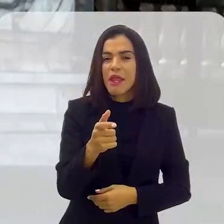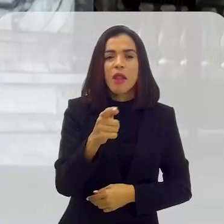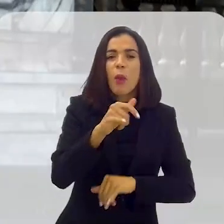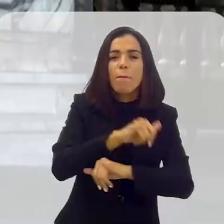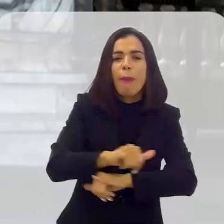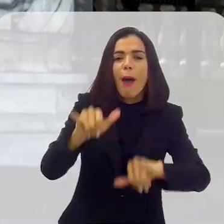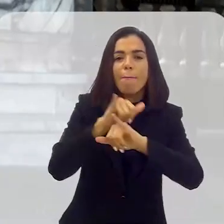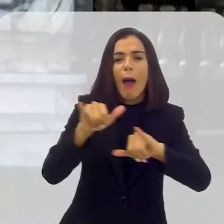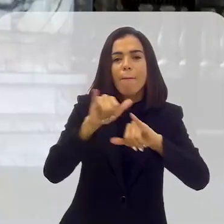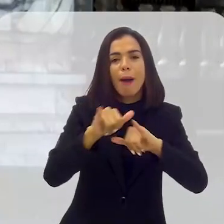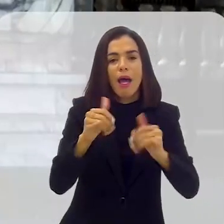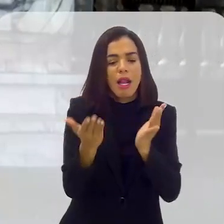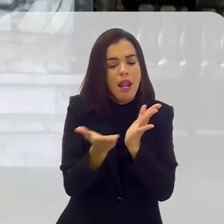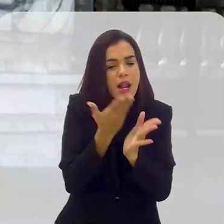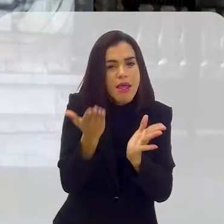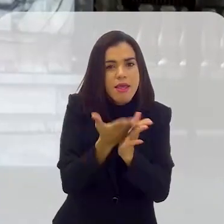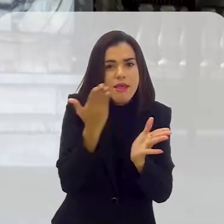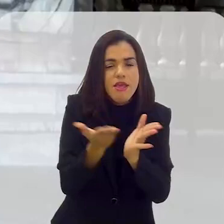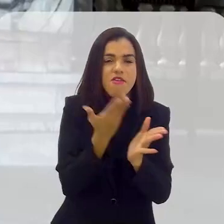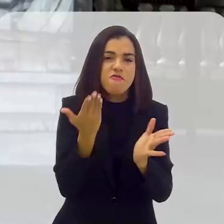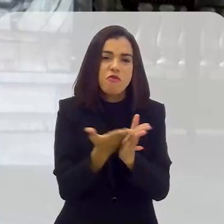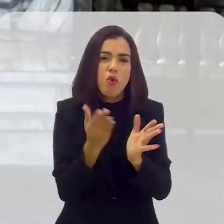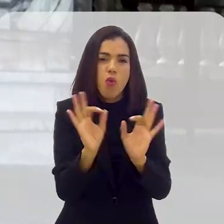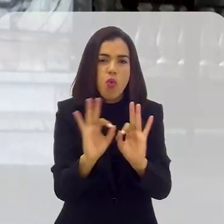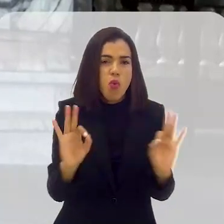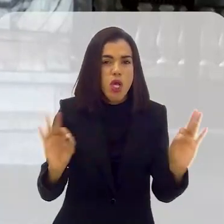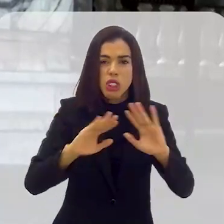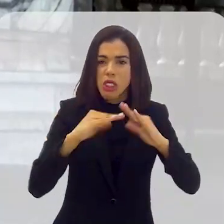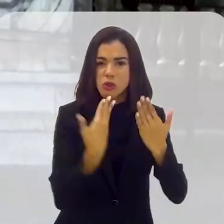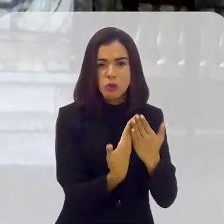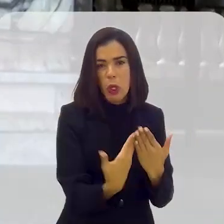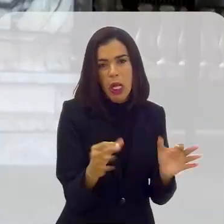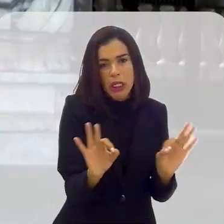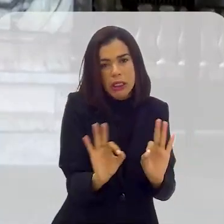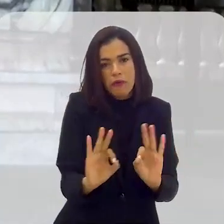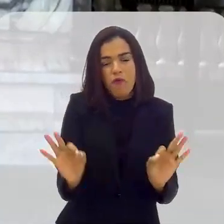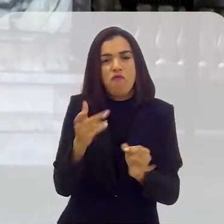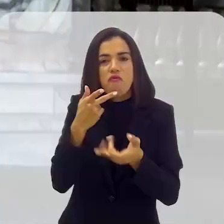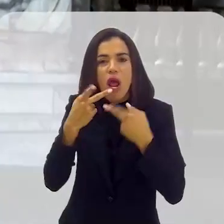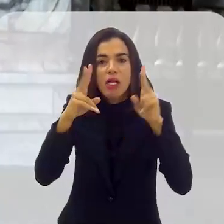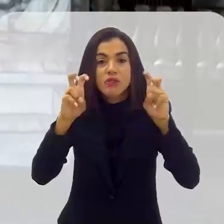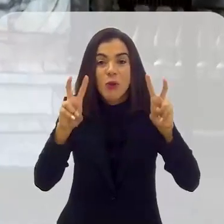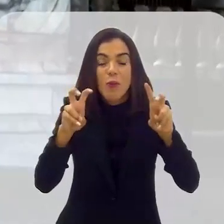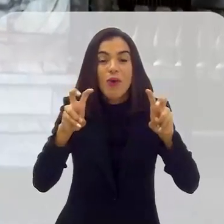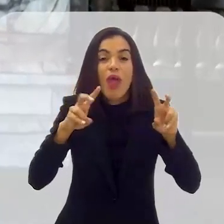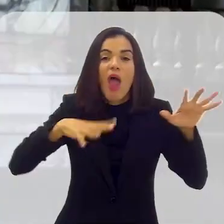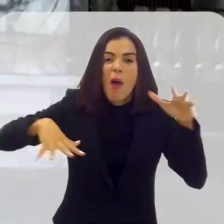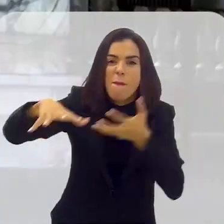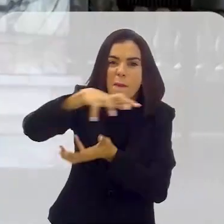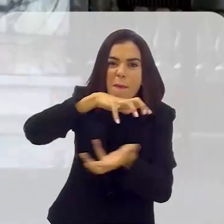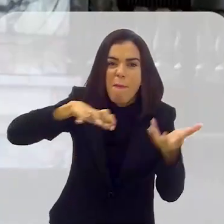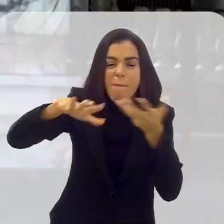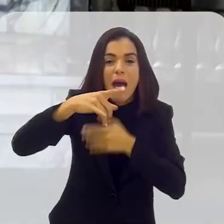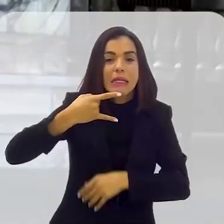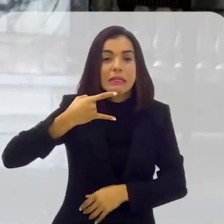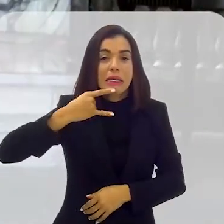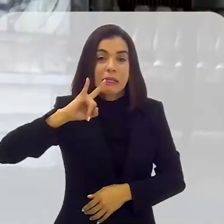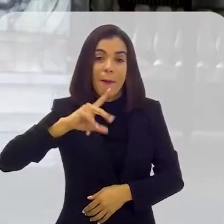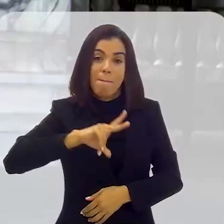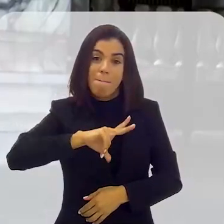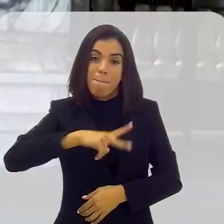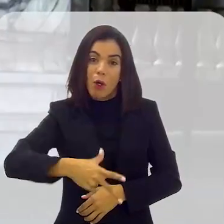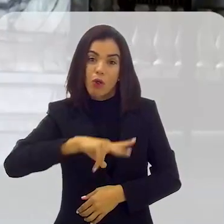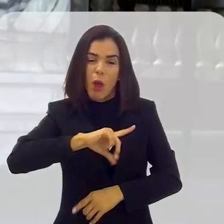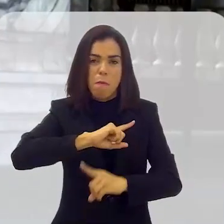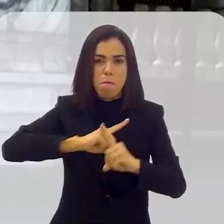interessante, que é pouco divulgada, assim, em termos da historiografia, mesmo nas escolas, que é a revolta da cachaça.